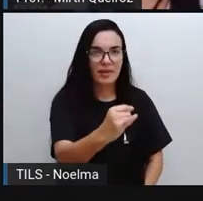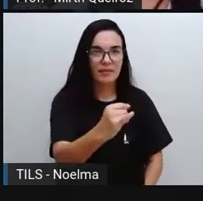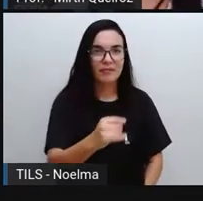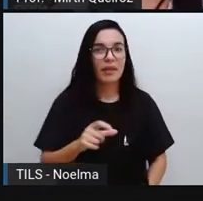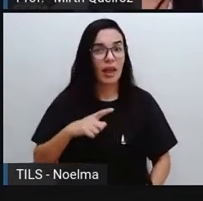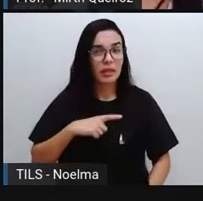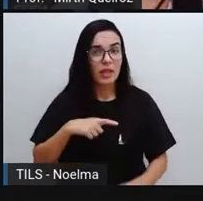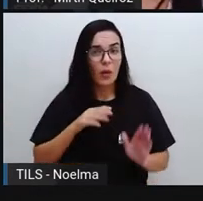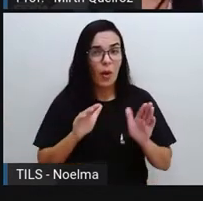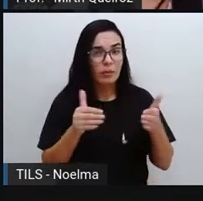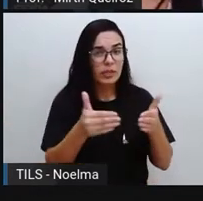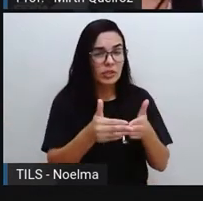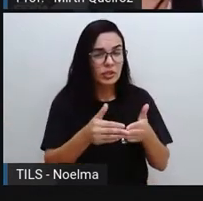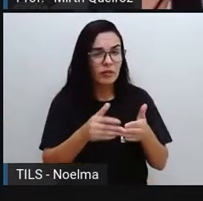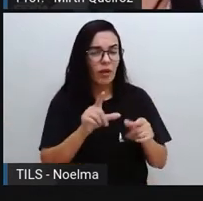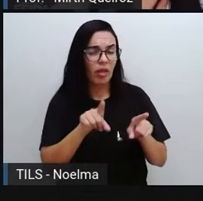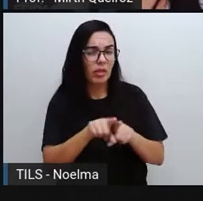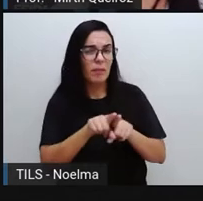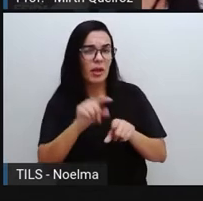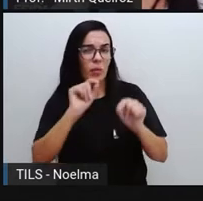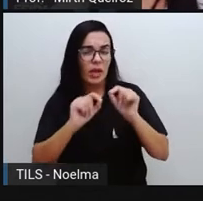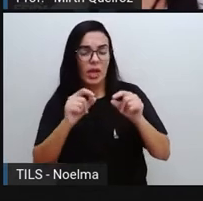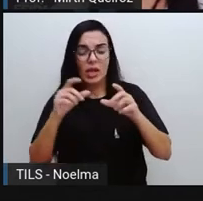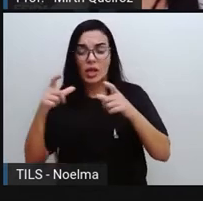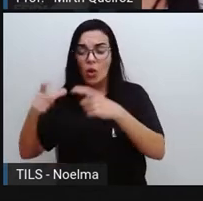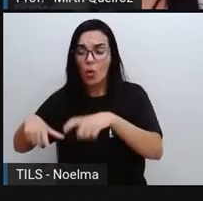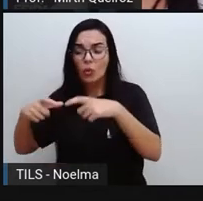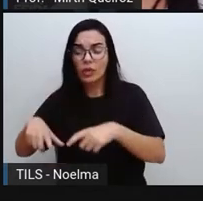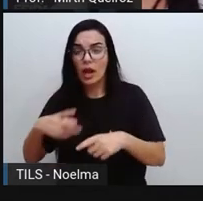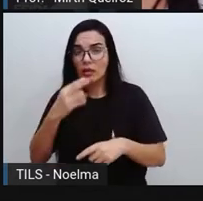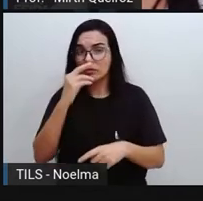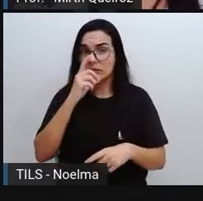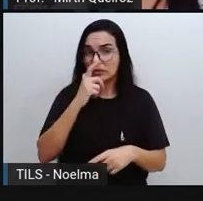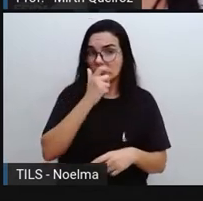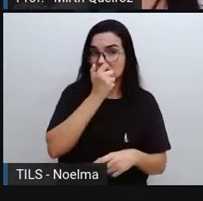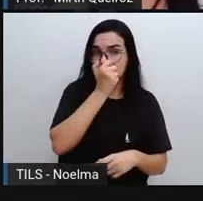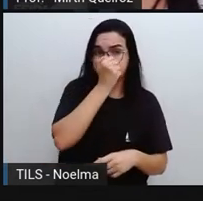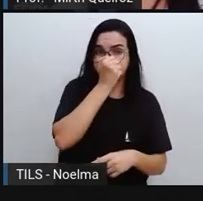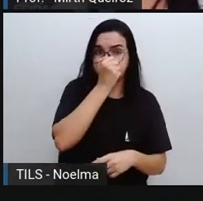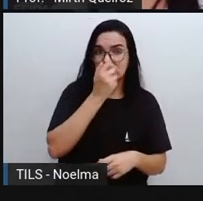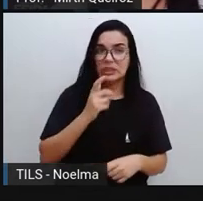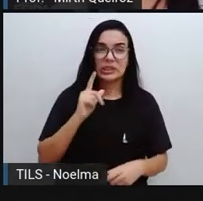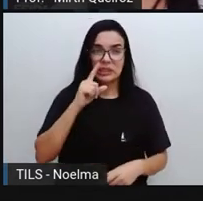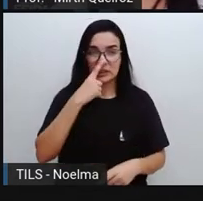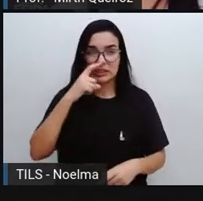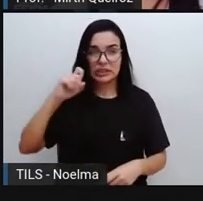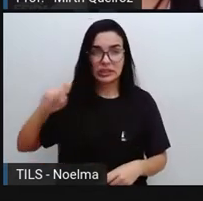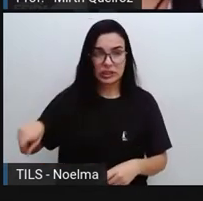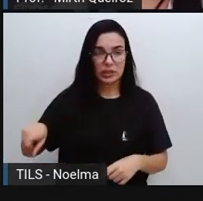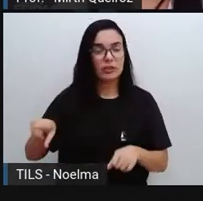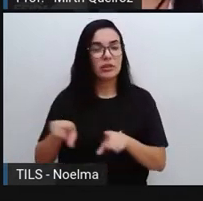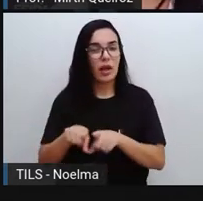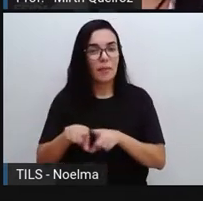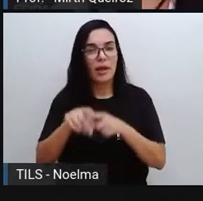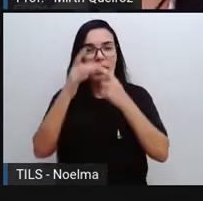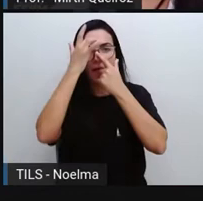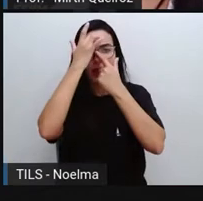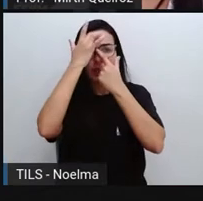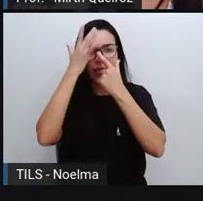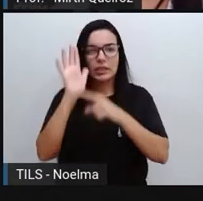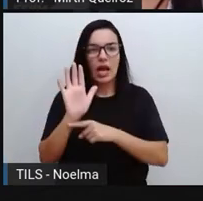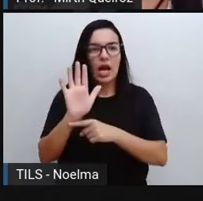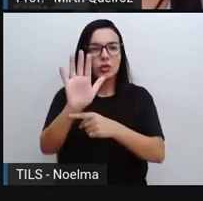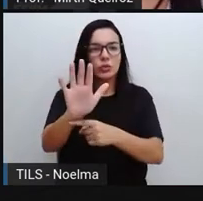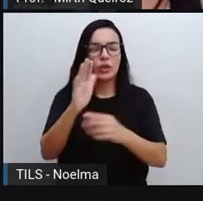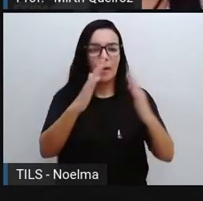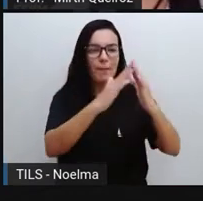além de localizar os lixões, conscientizar os moradores sobre como o despejo incorreto do lixo pode